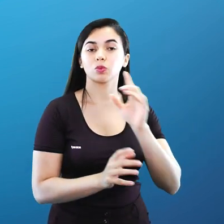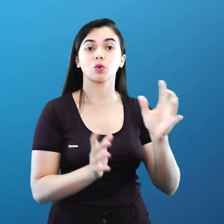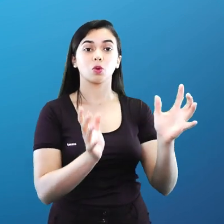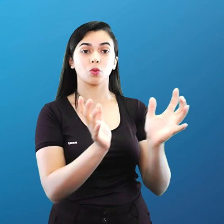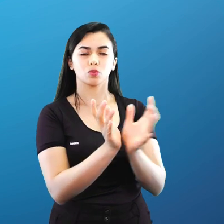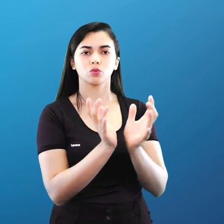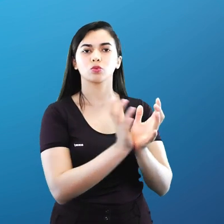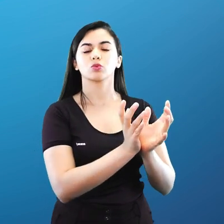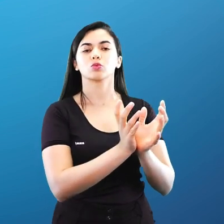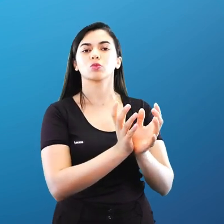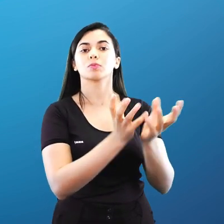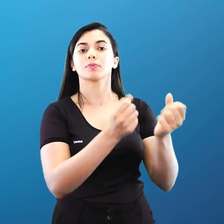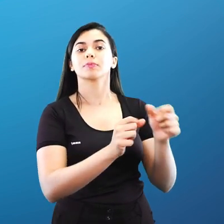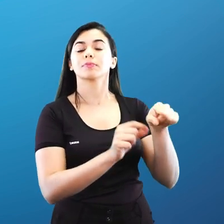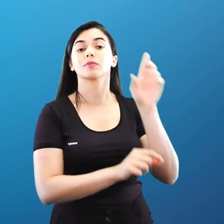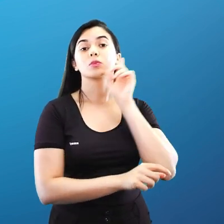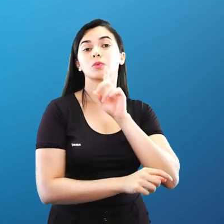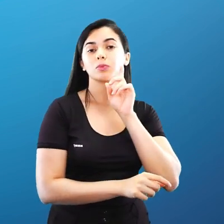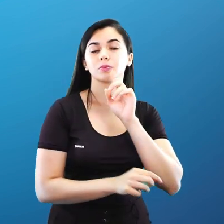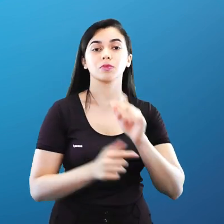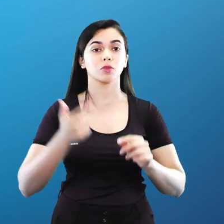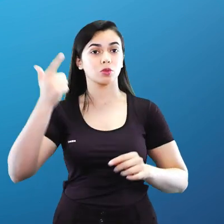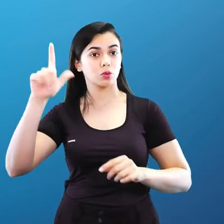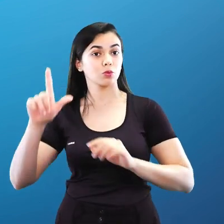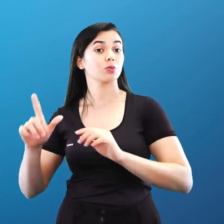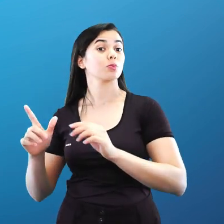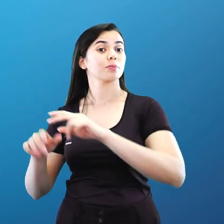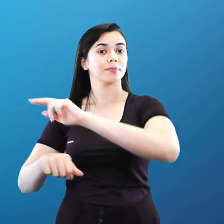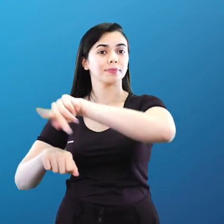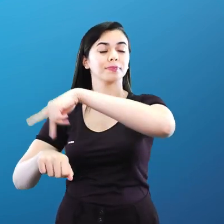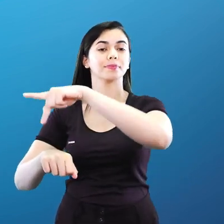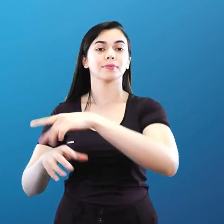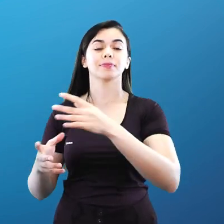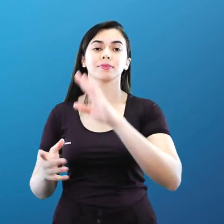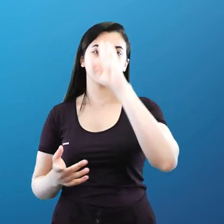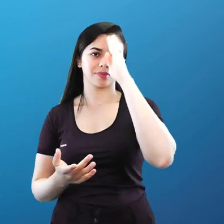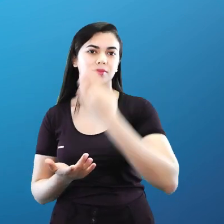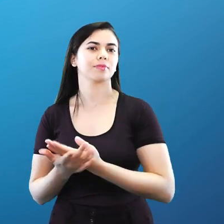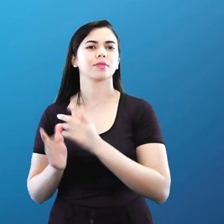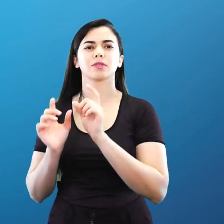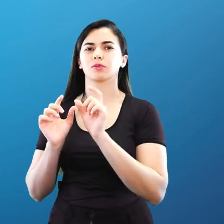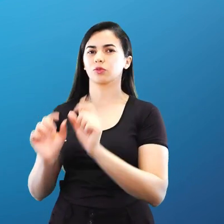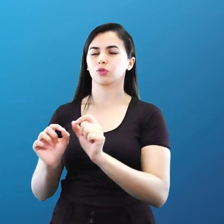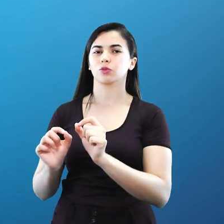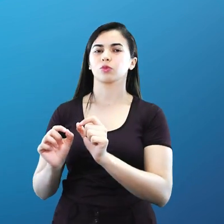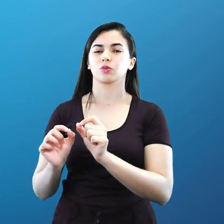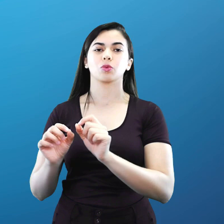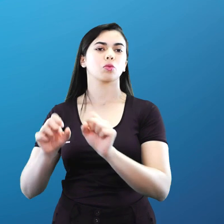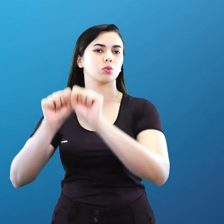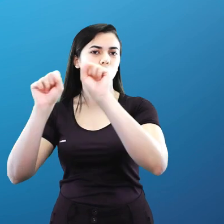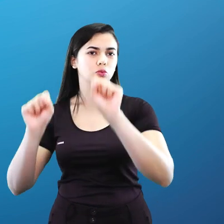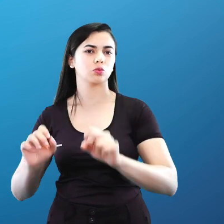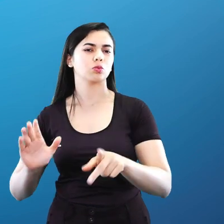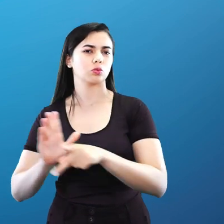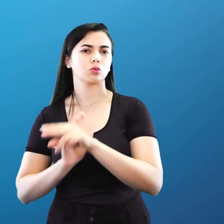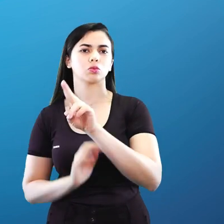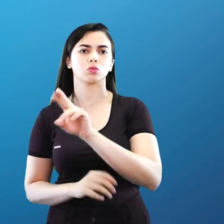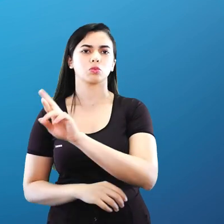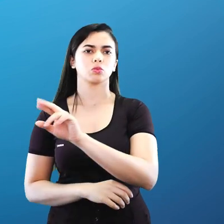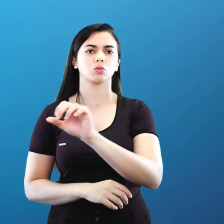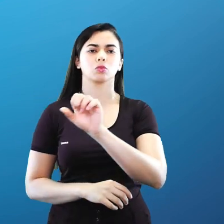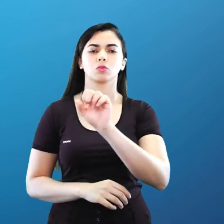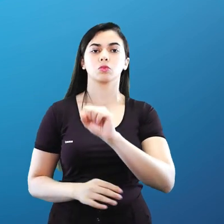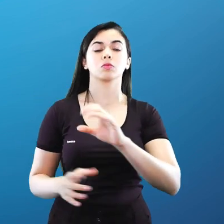influência. E os outros países que acreditavam mais no sistema dos soviéticos, se